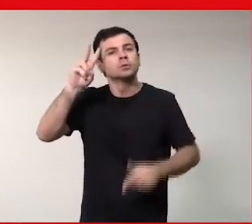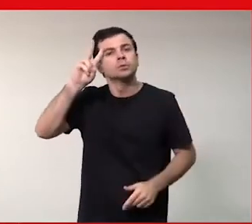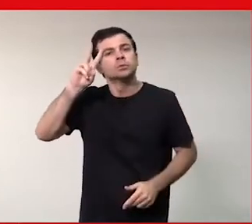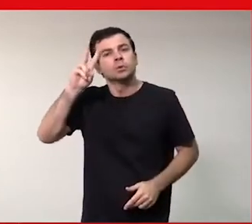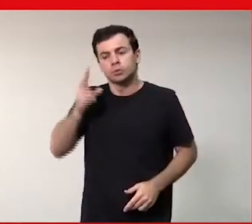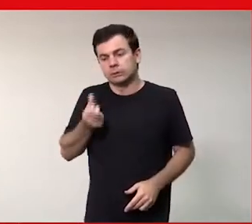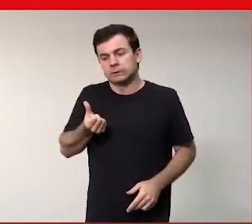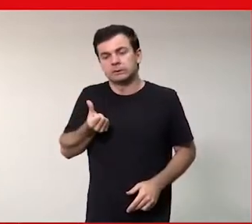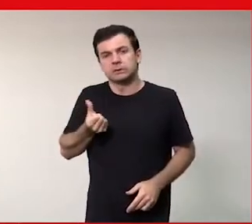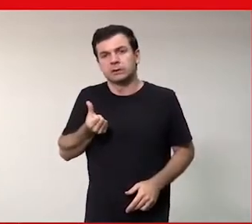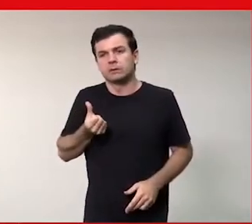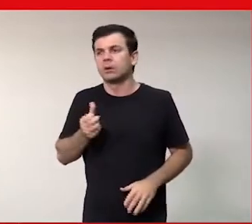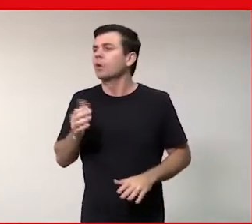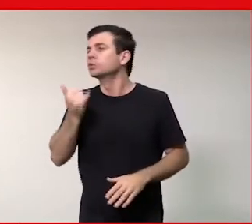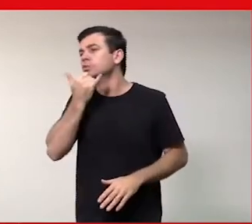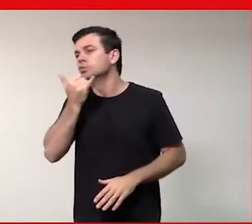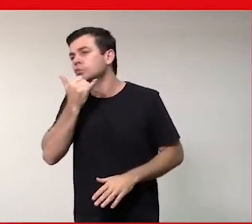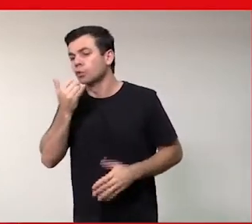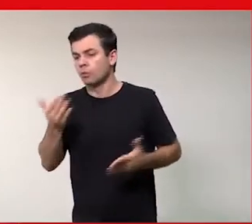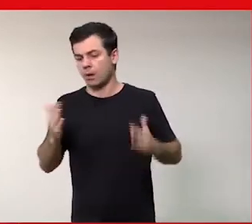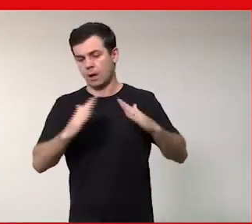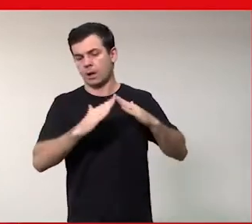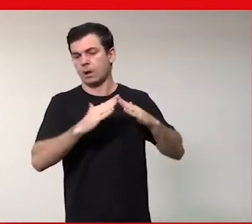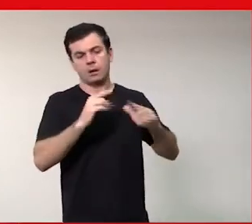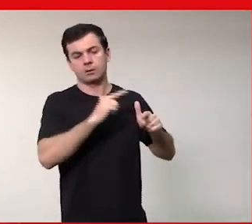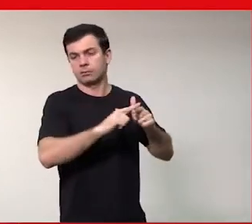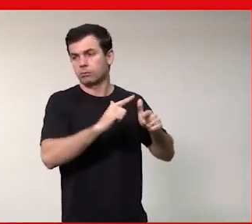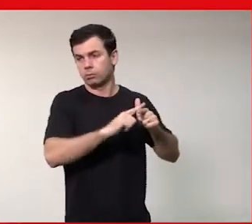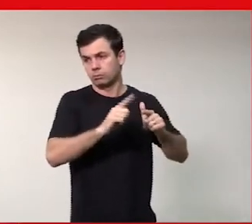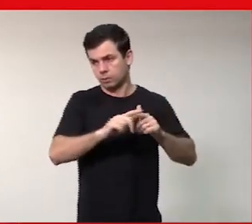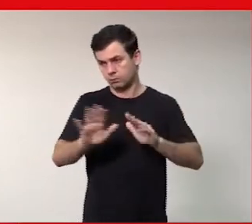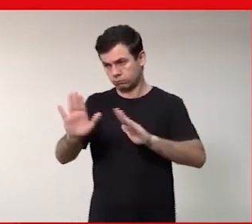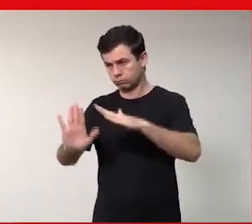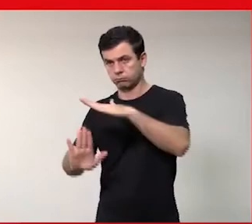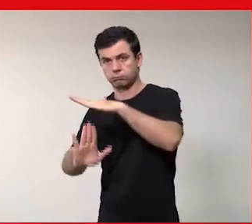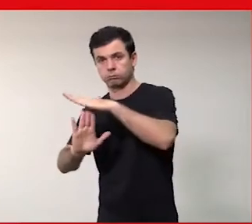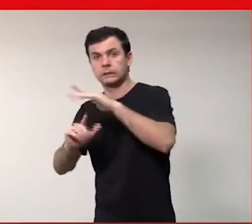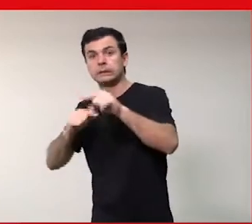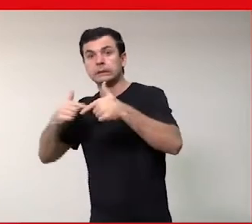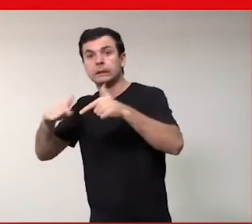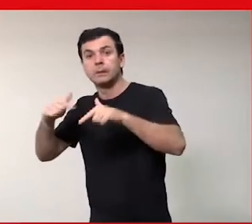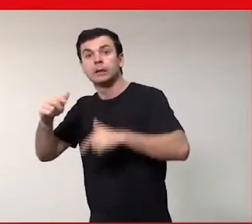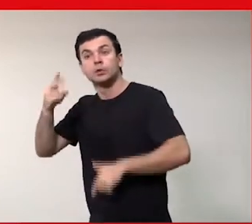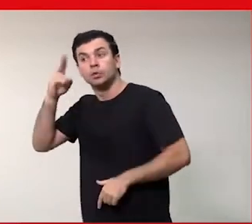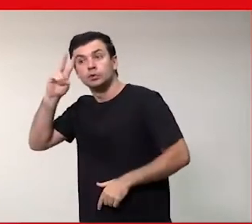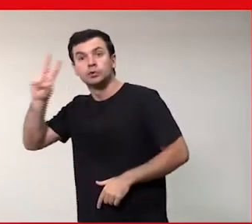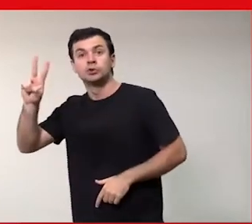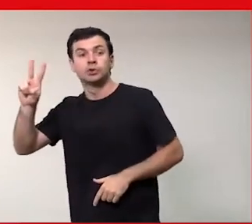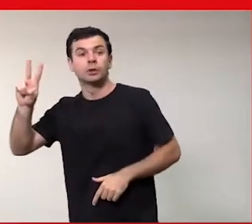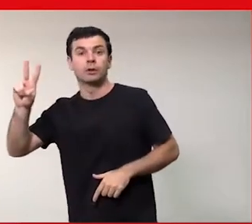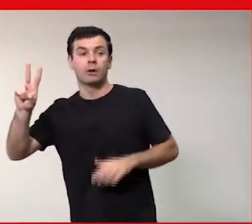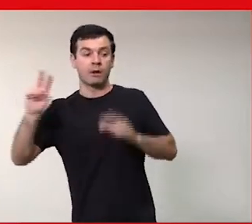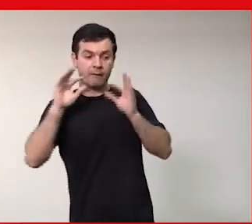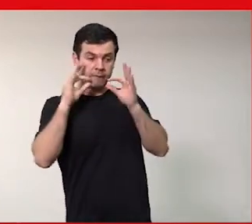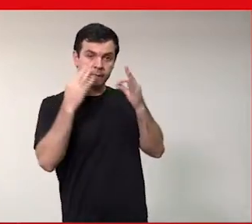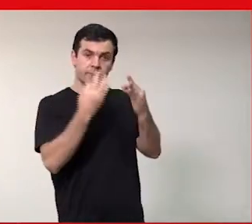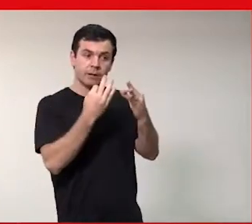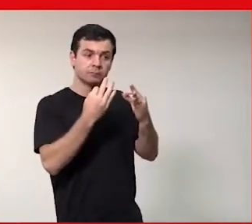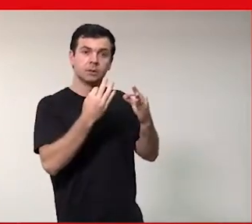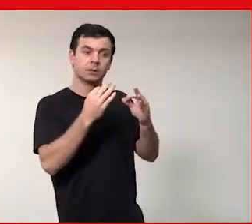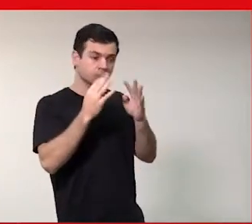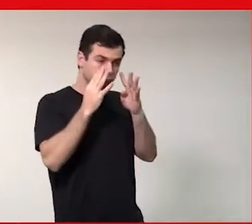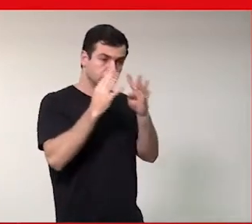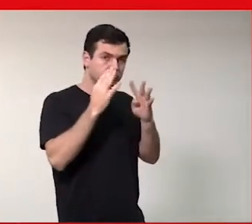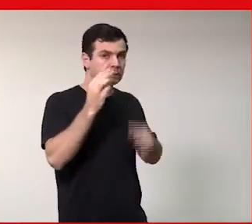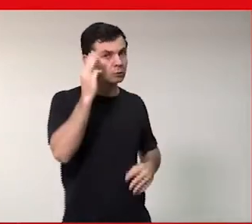passar a trabalhar dois dias. Ok? Eu posso dividir o meu role, o meu papel